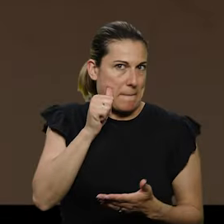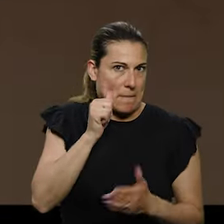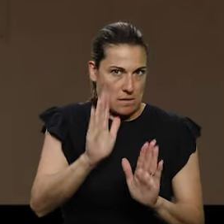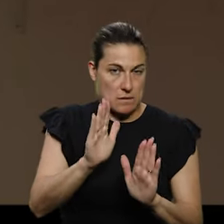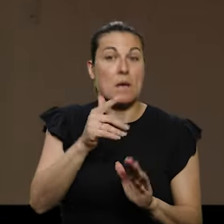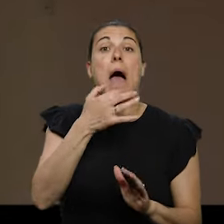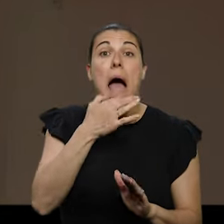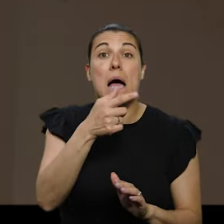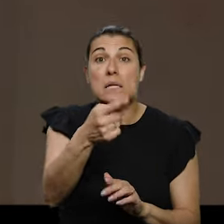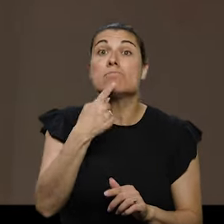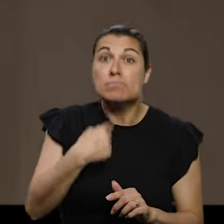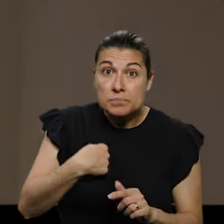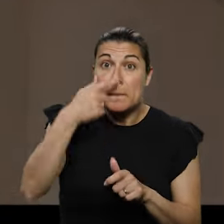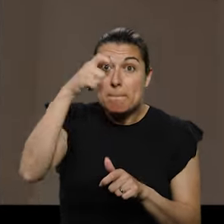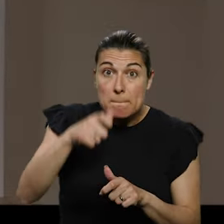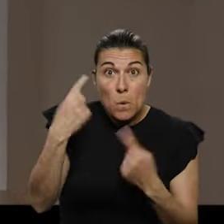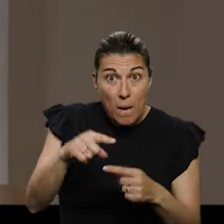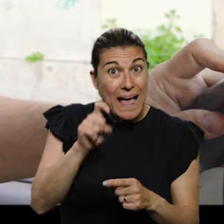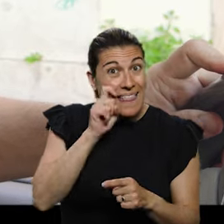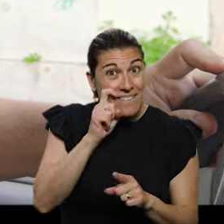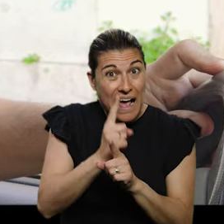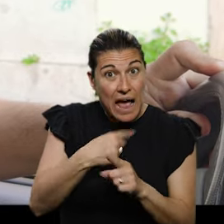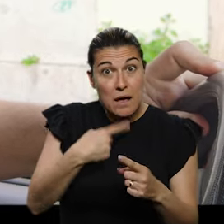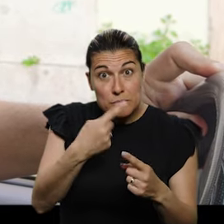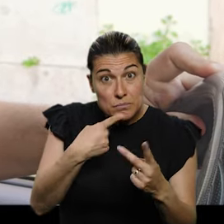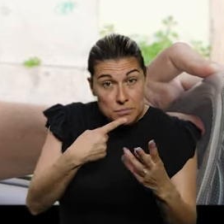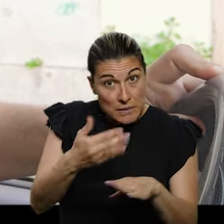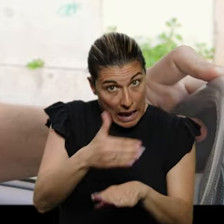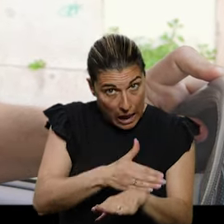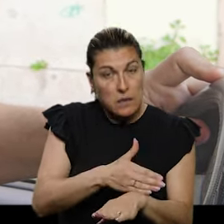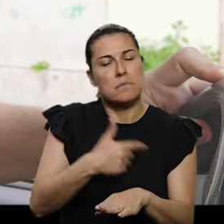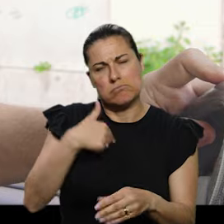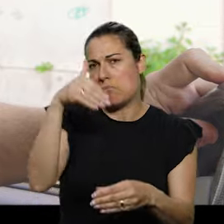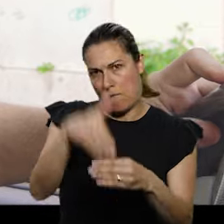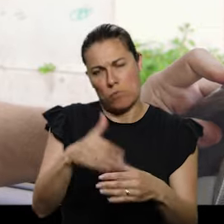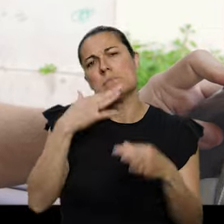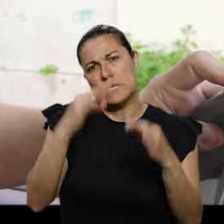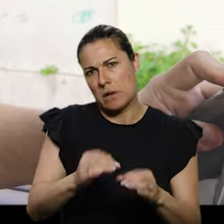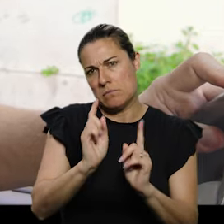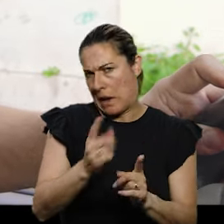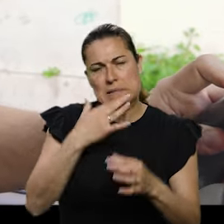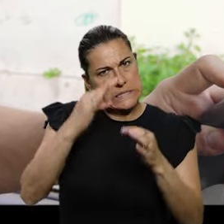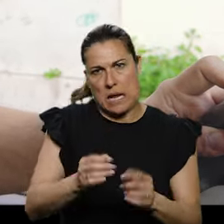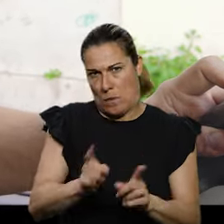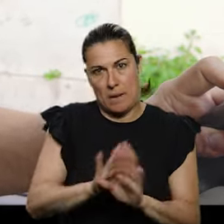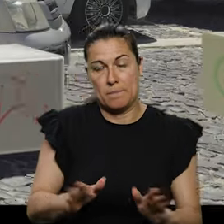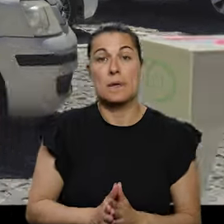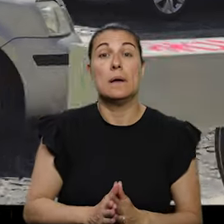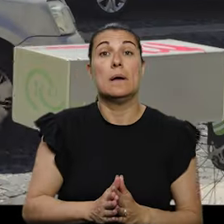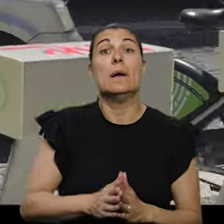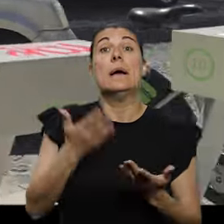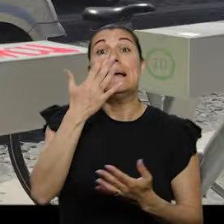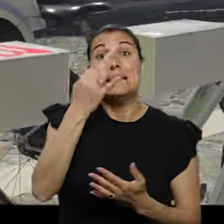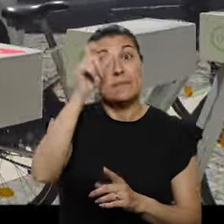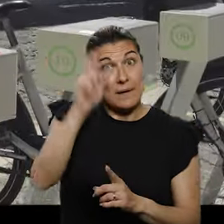Eu ainda não decidi, mas se me mostrarem a alguém que realmente vai defender aquilo que eu te acabei de dizer, o meu voto é garantido.